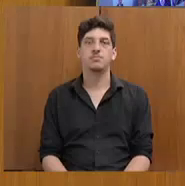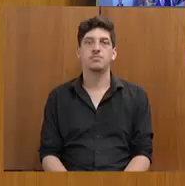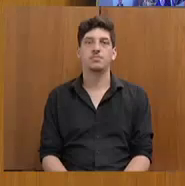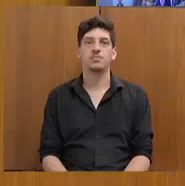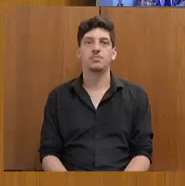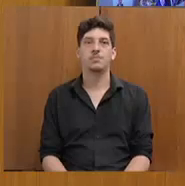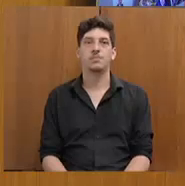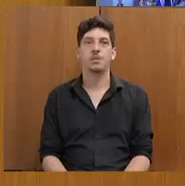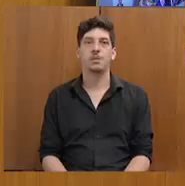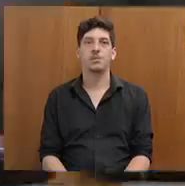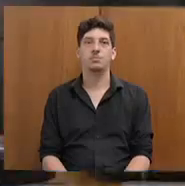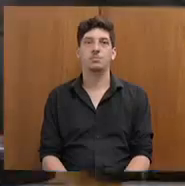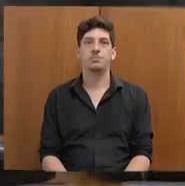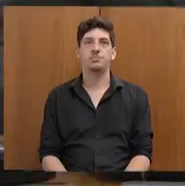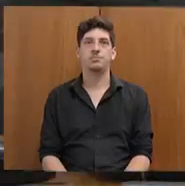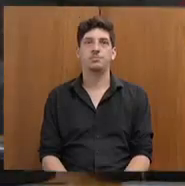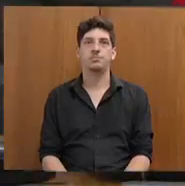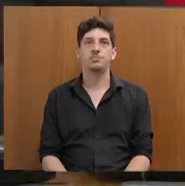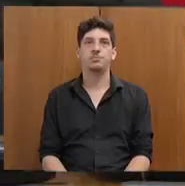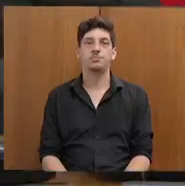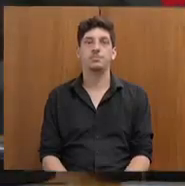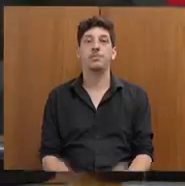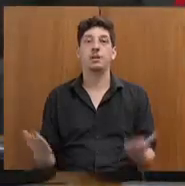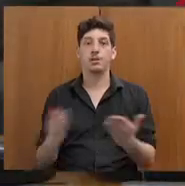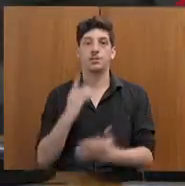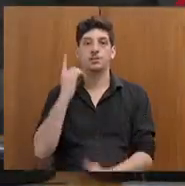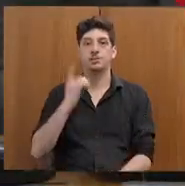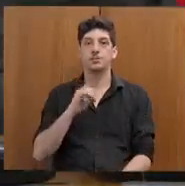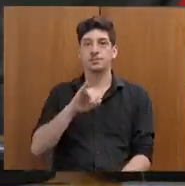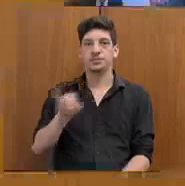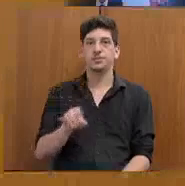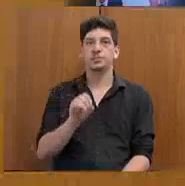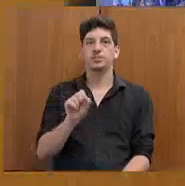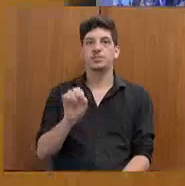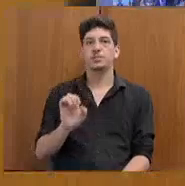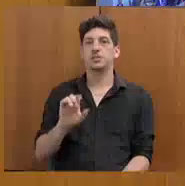Então, vou passar a palavra ao nosso deputado, José Laviola.